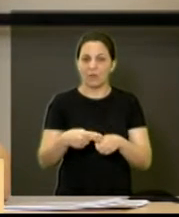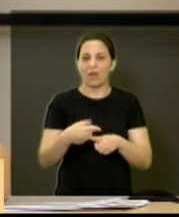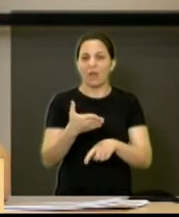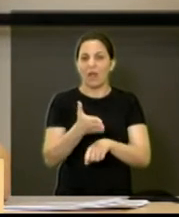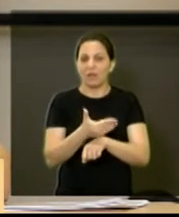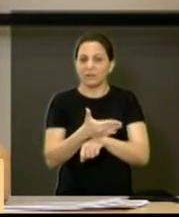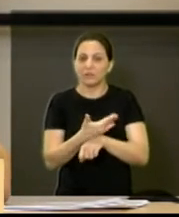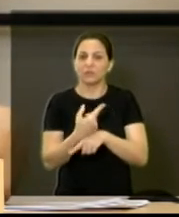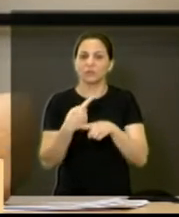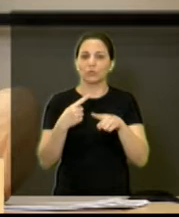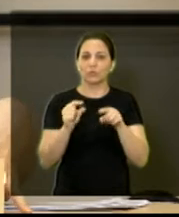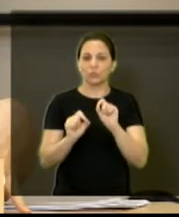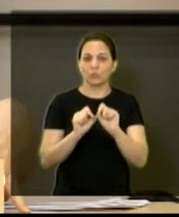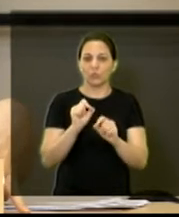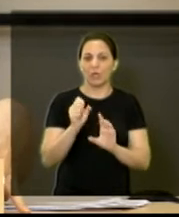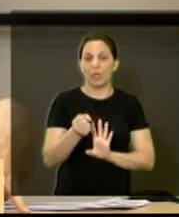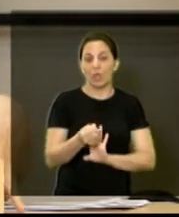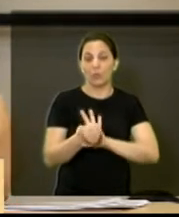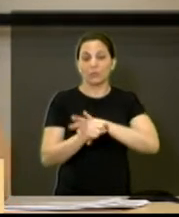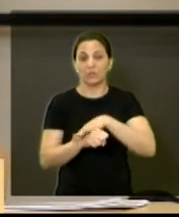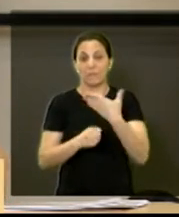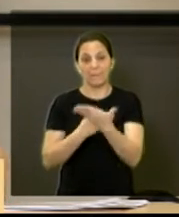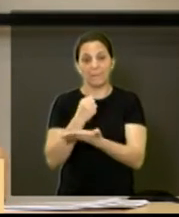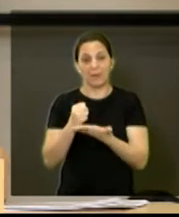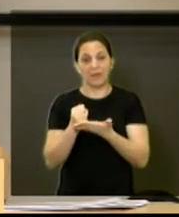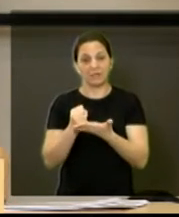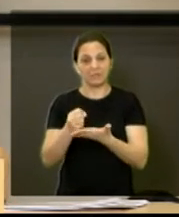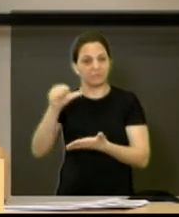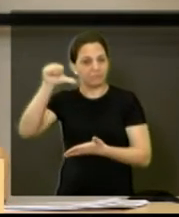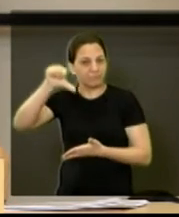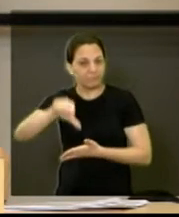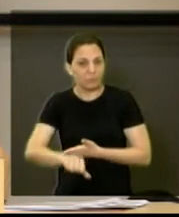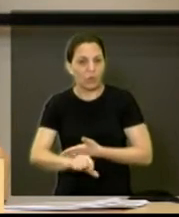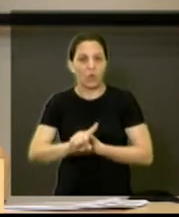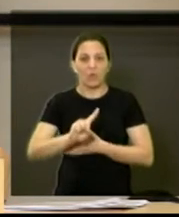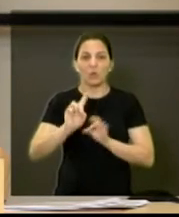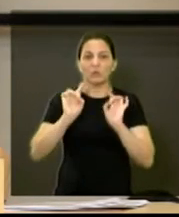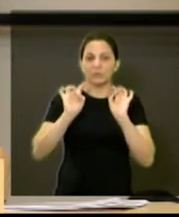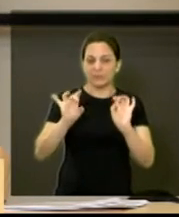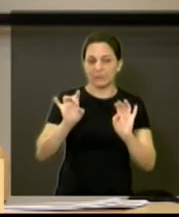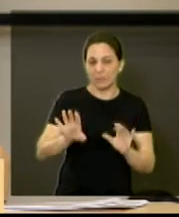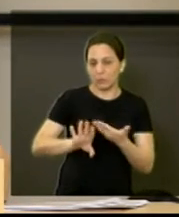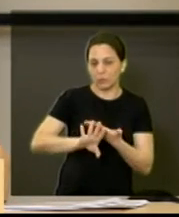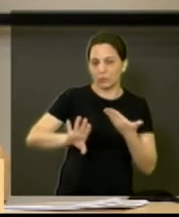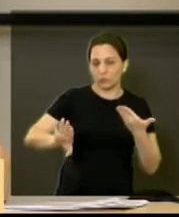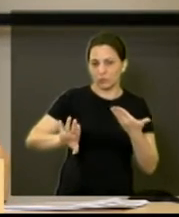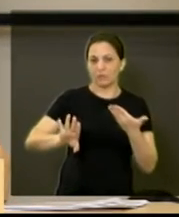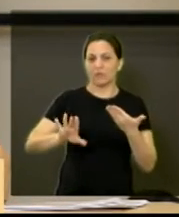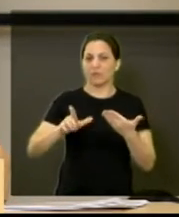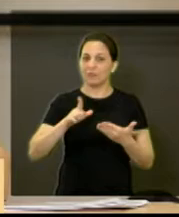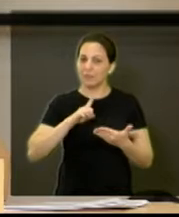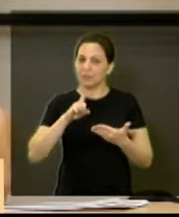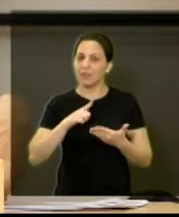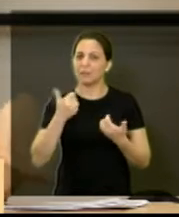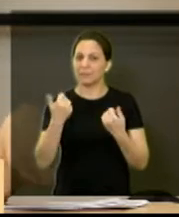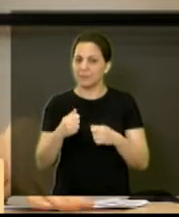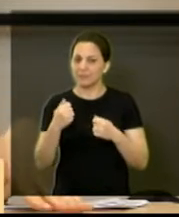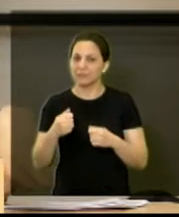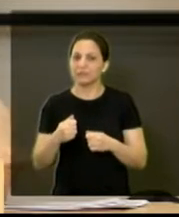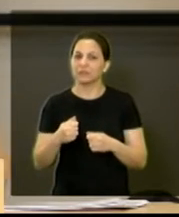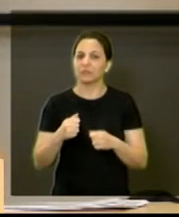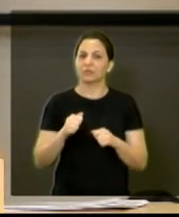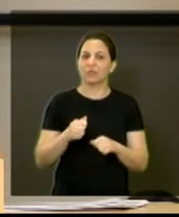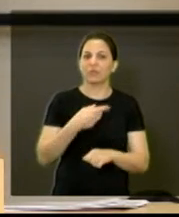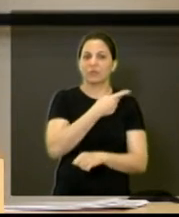ainda é na proteção básica e não na proteção especial. Temos algumas demandas, sim, tanto para o